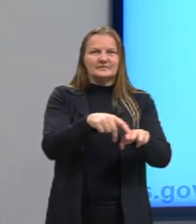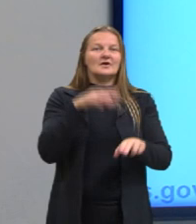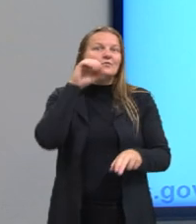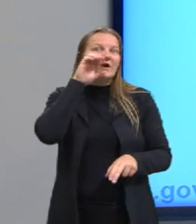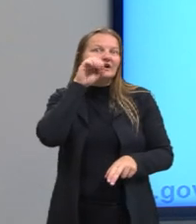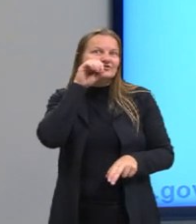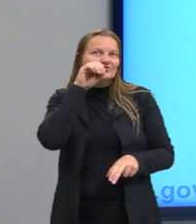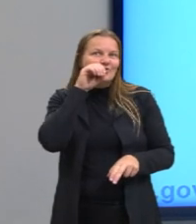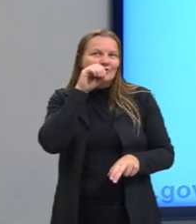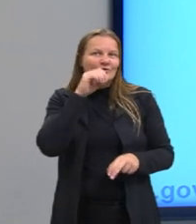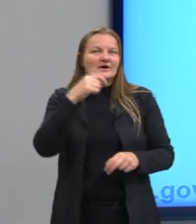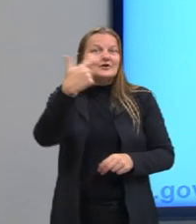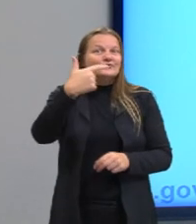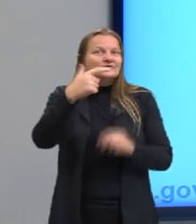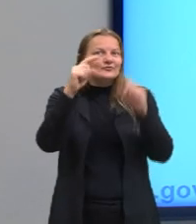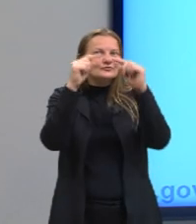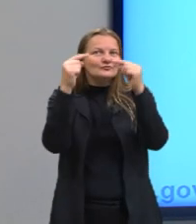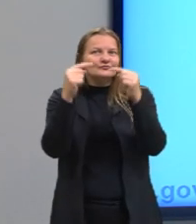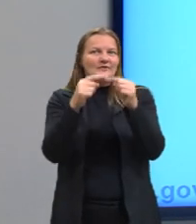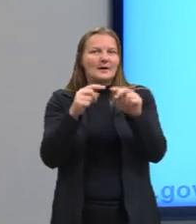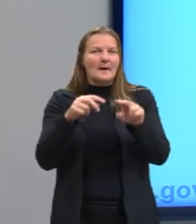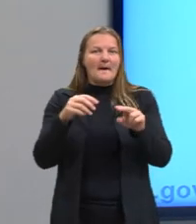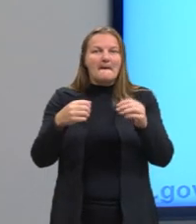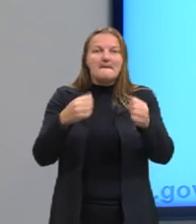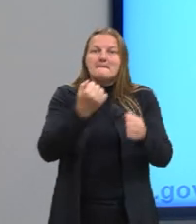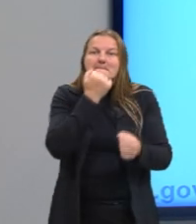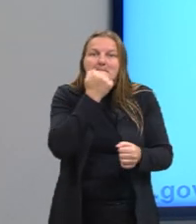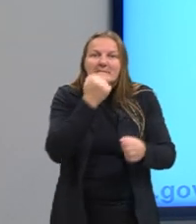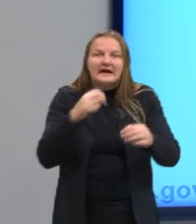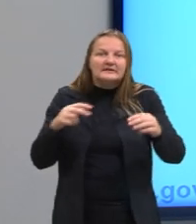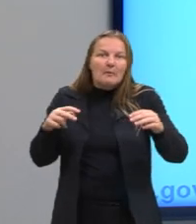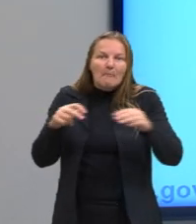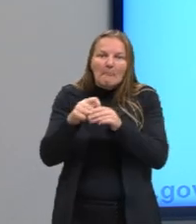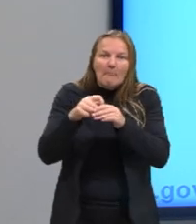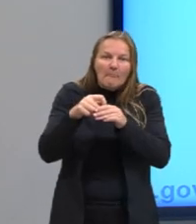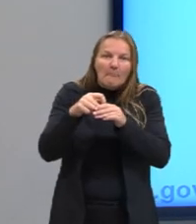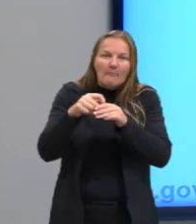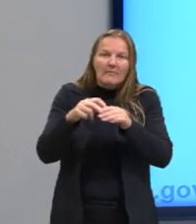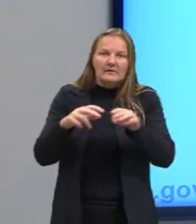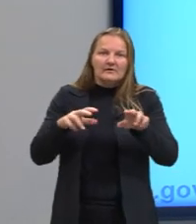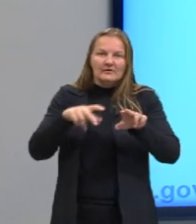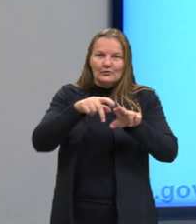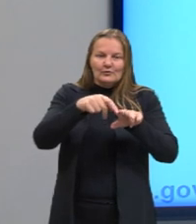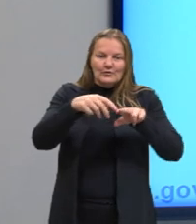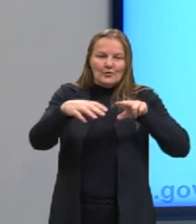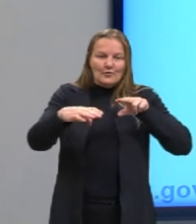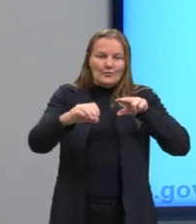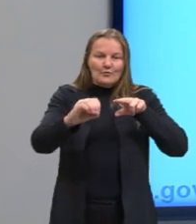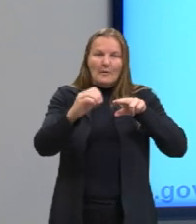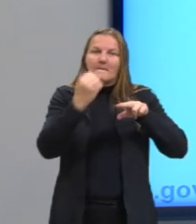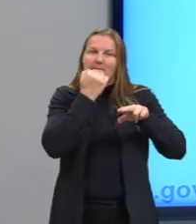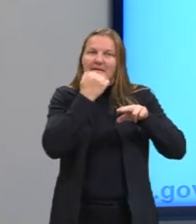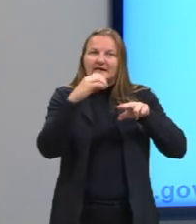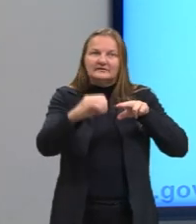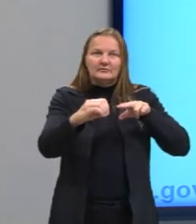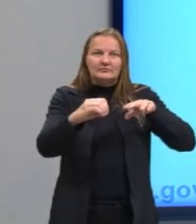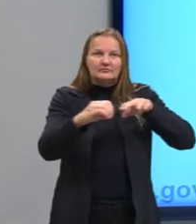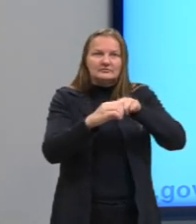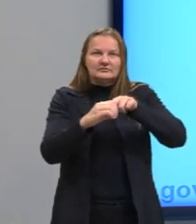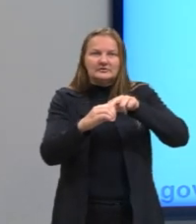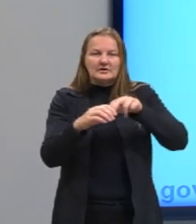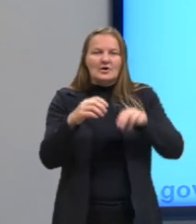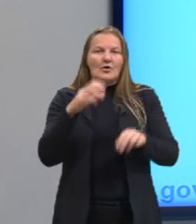segundo quadrinho, ele bate numa pedra, o skate para na mesma hora. E o cachorro, então, ele continua, ele é